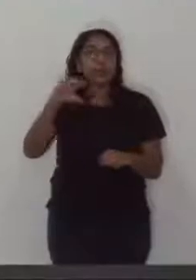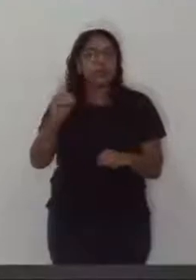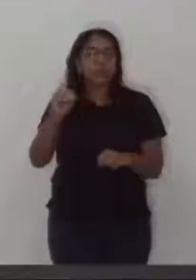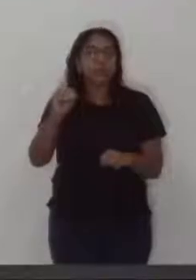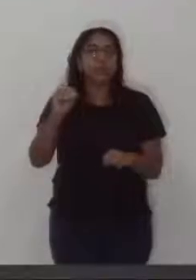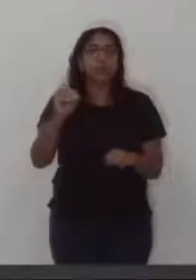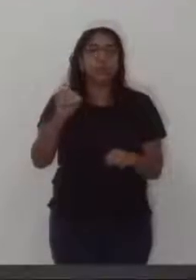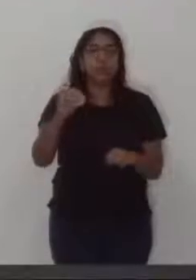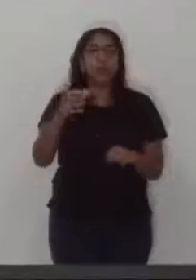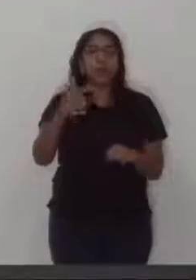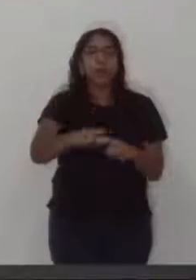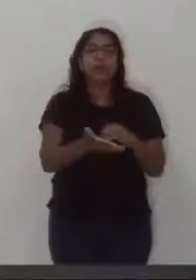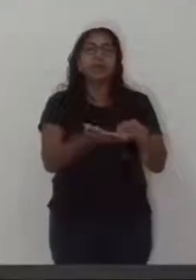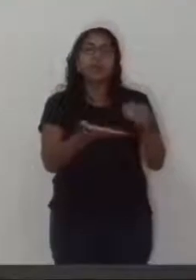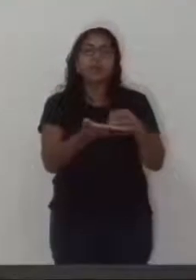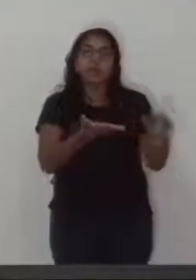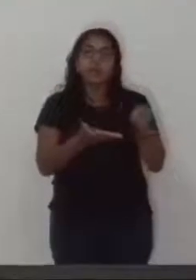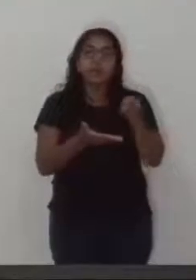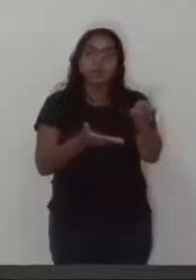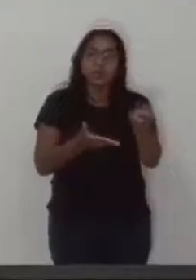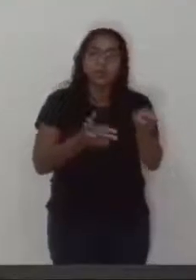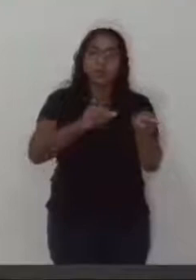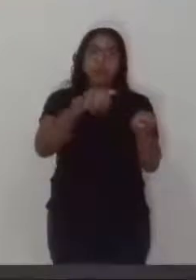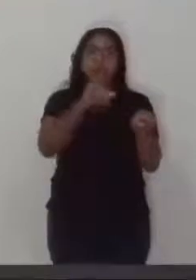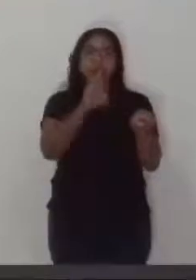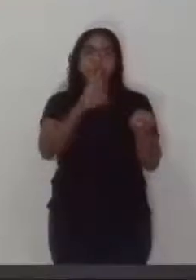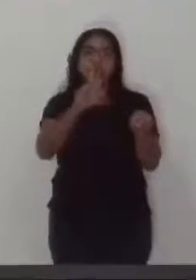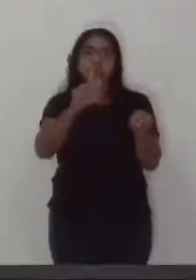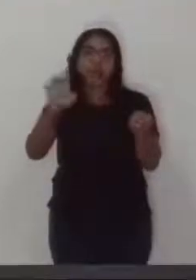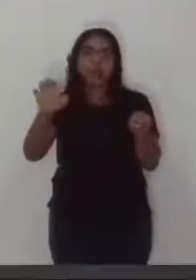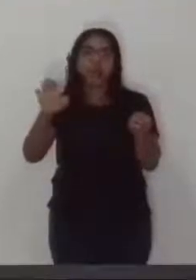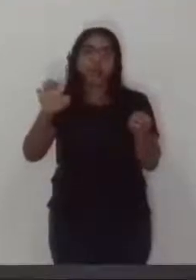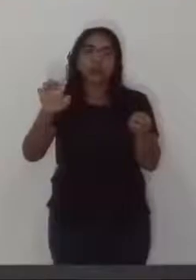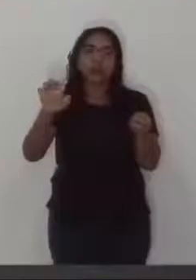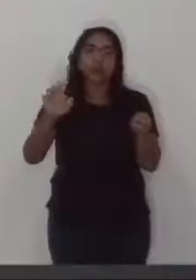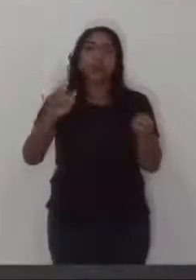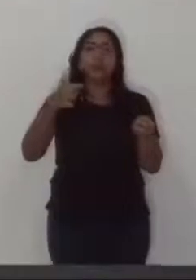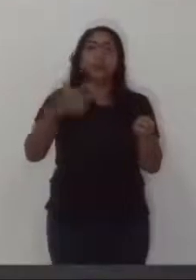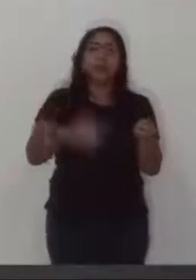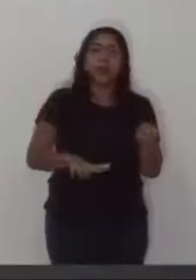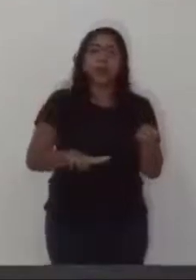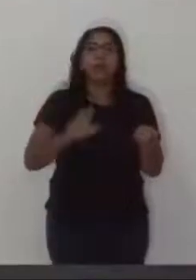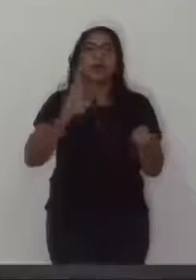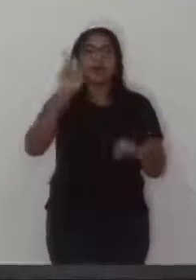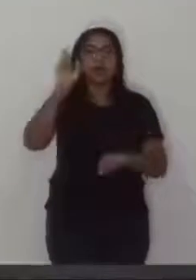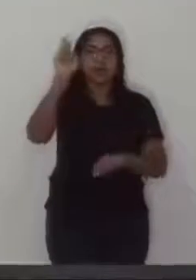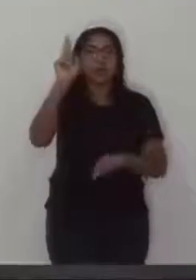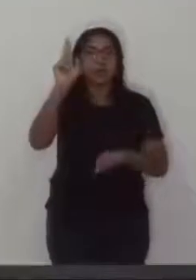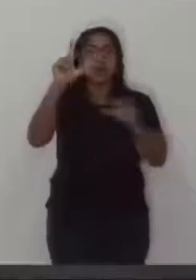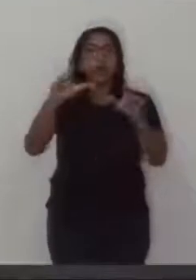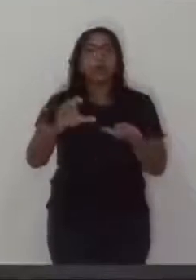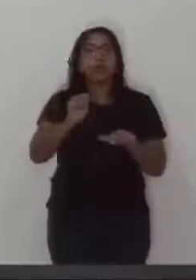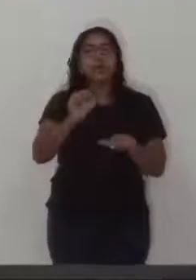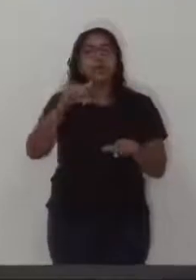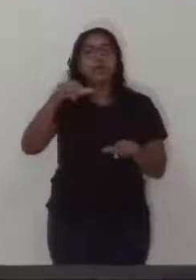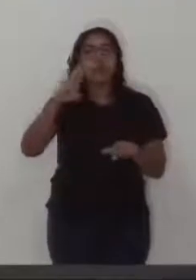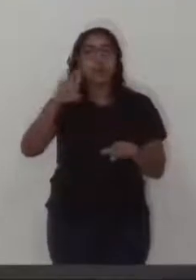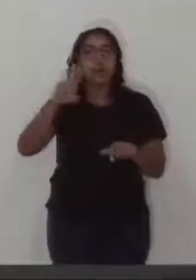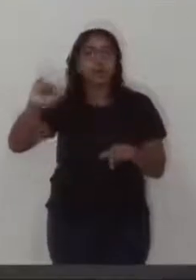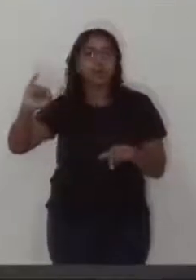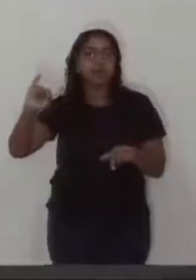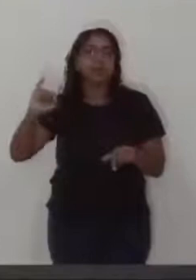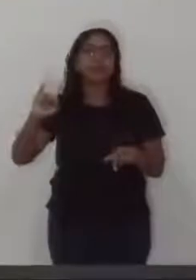a secretaria do governo na pessoa do senhor secretário Jorge Torrezinho e a superintendente da Autarquia Sanebave,